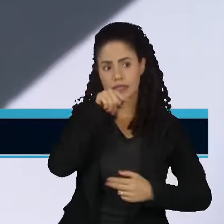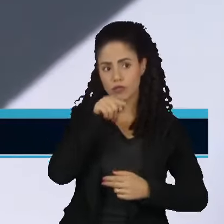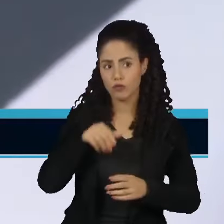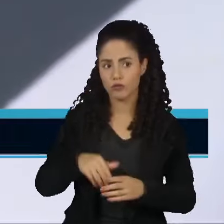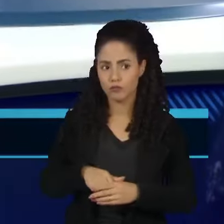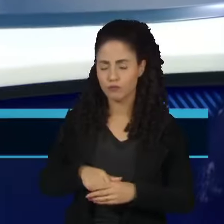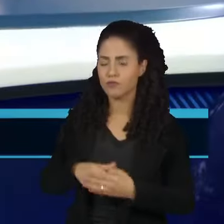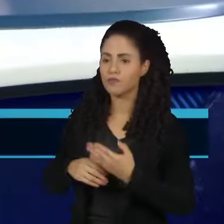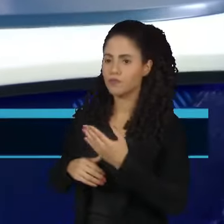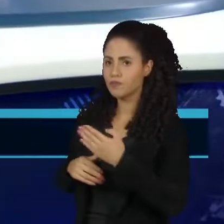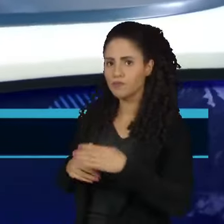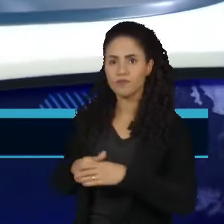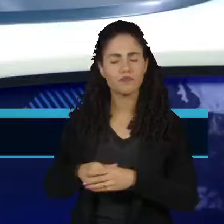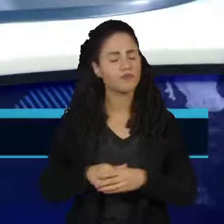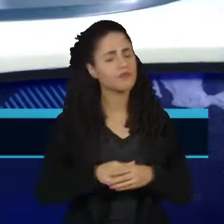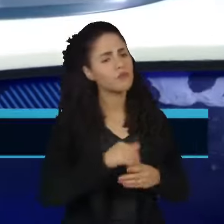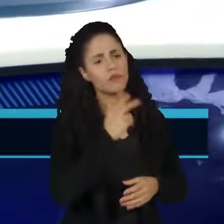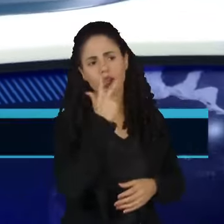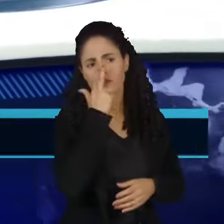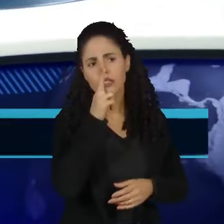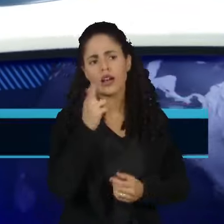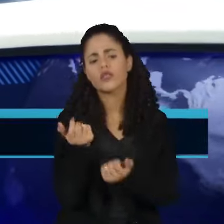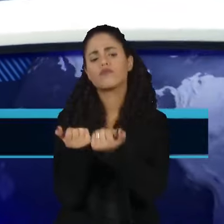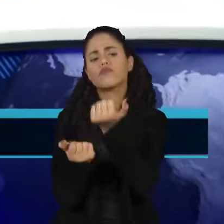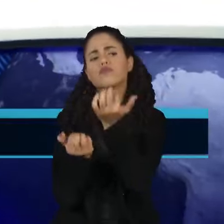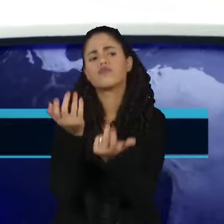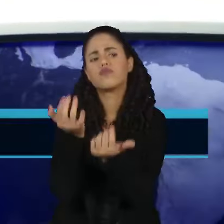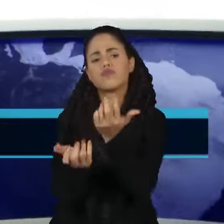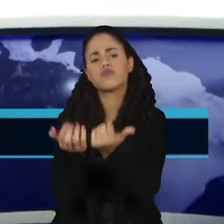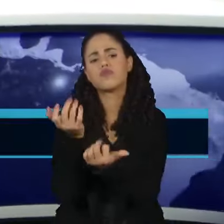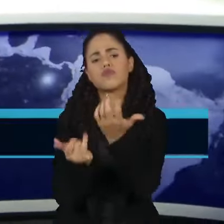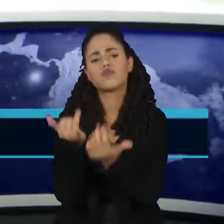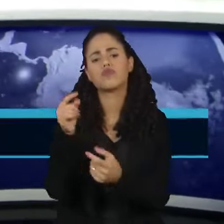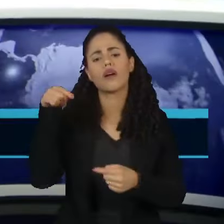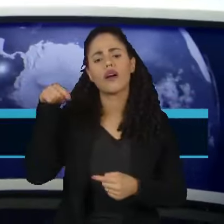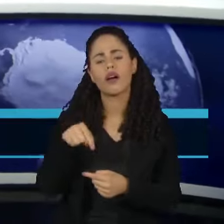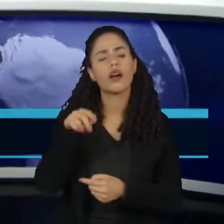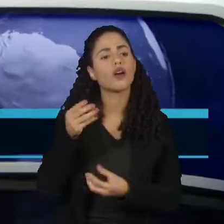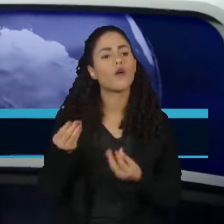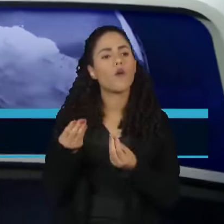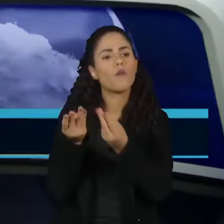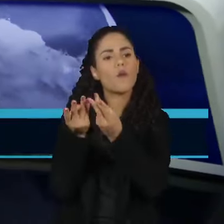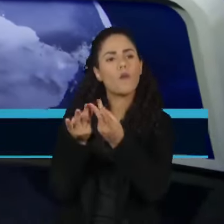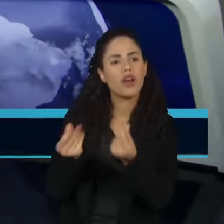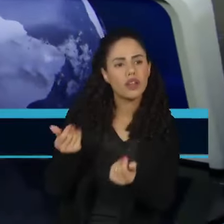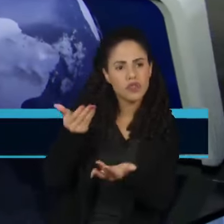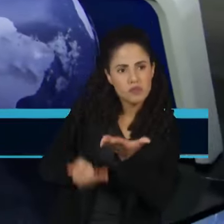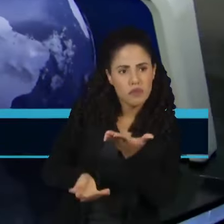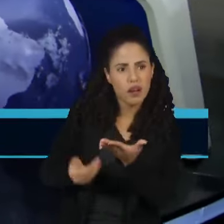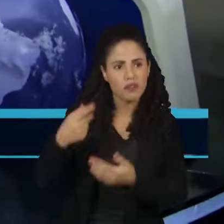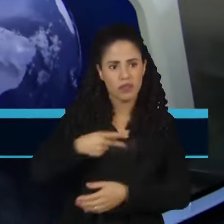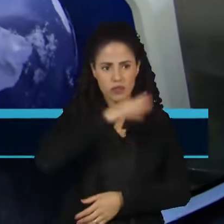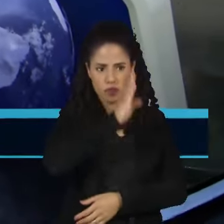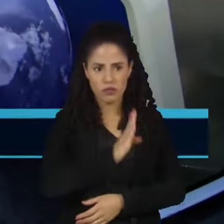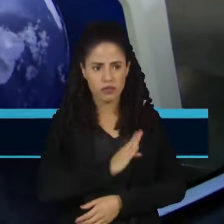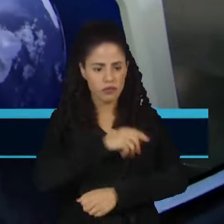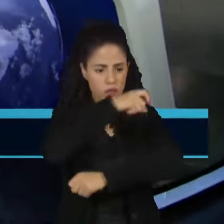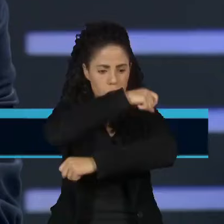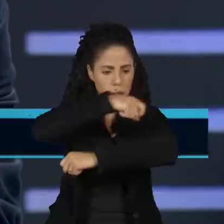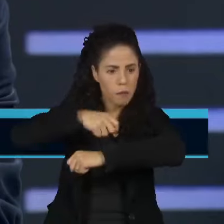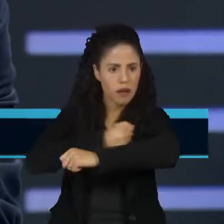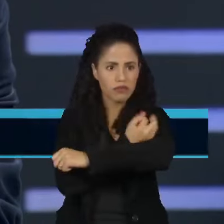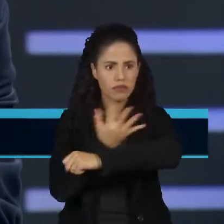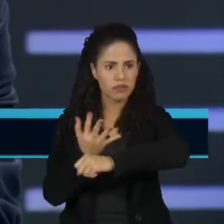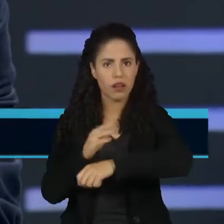E, Dimas, e você? Acha provável que as queimadas sejam usadas para desqualificar a produção brasileira? Sim, serão